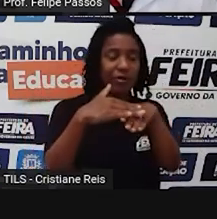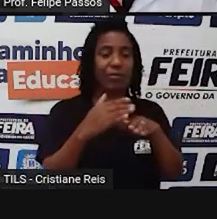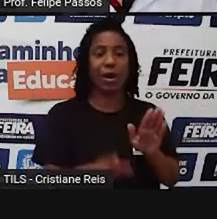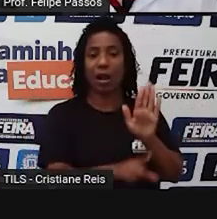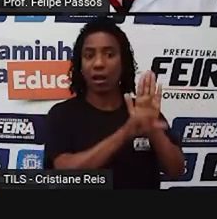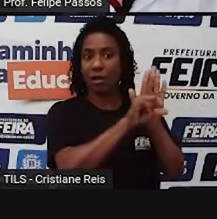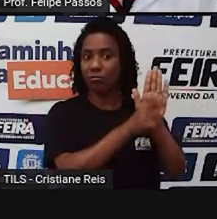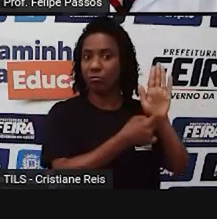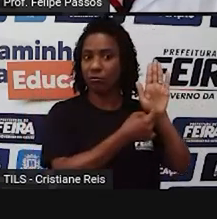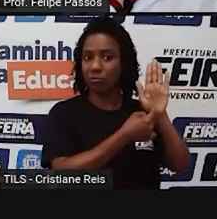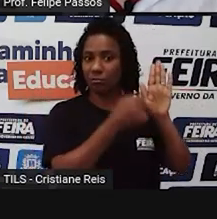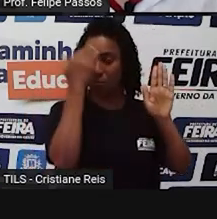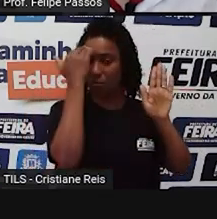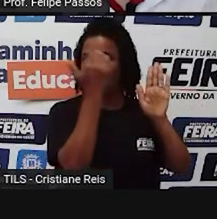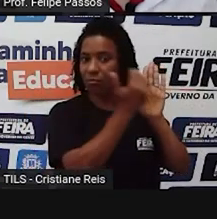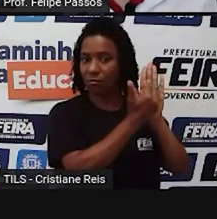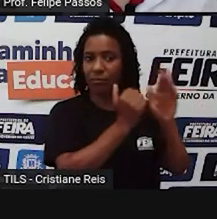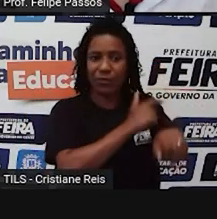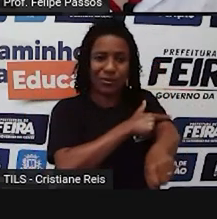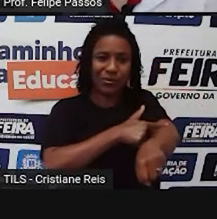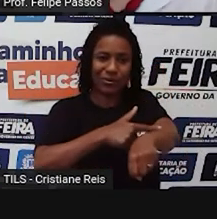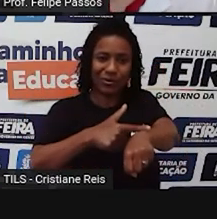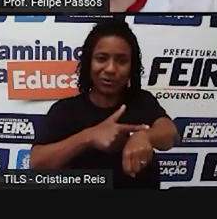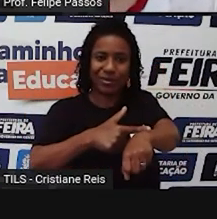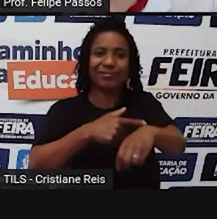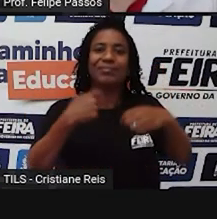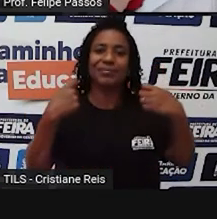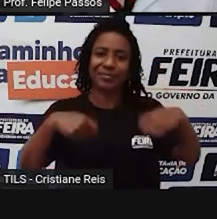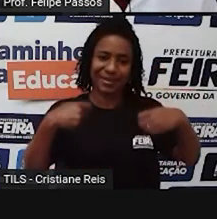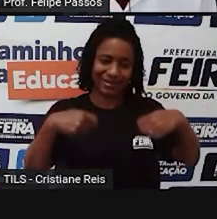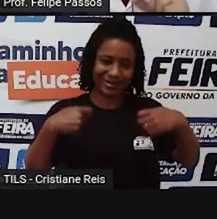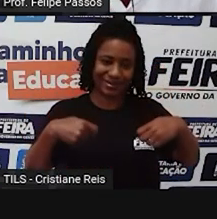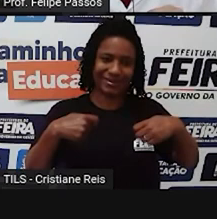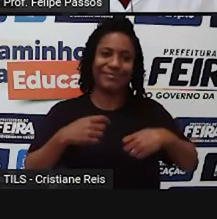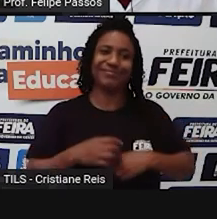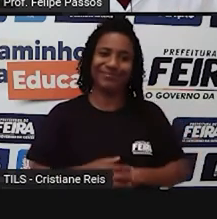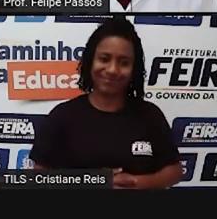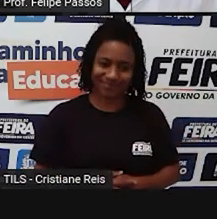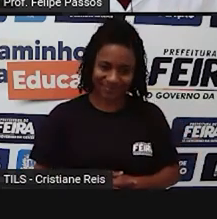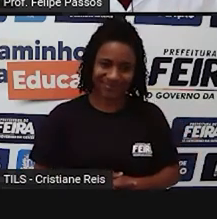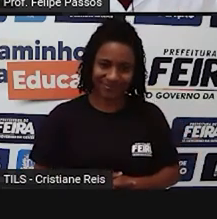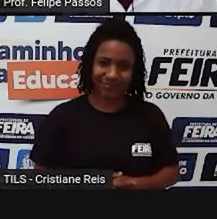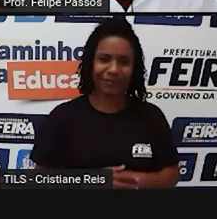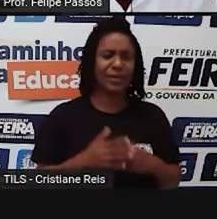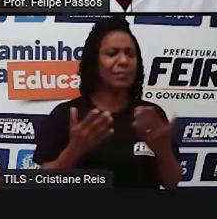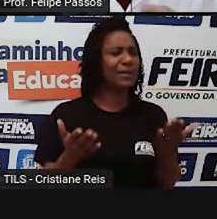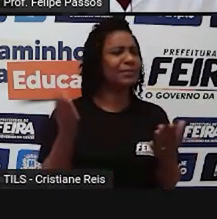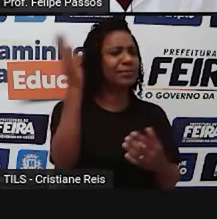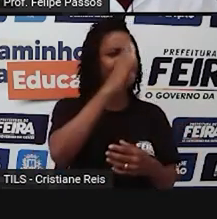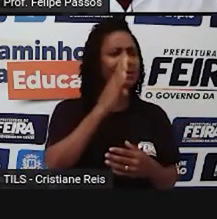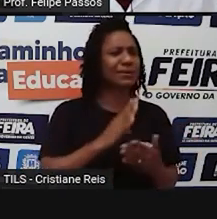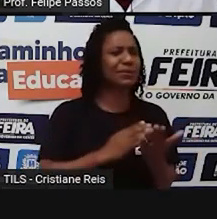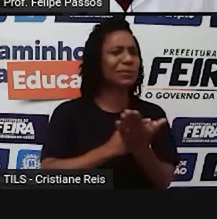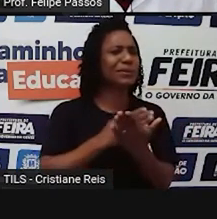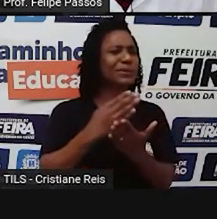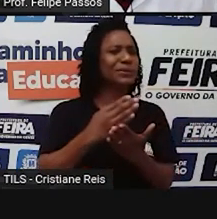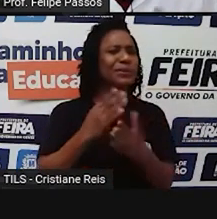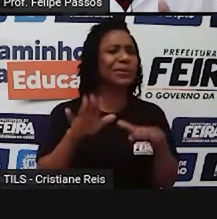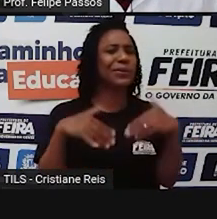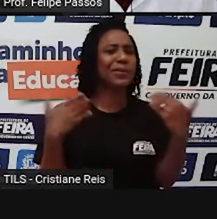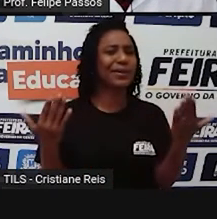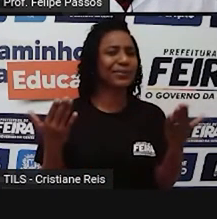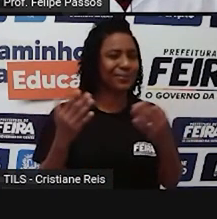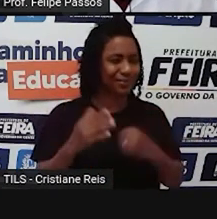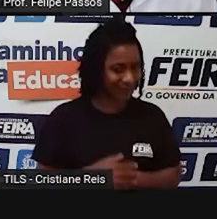desse estágio aí da civilização. Isso começou no Brasil quando? Simplesmente quando